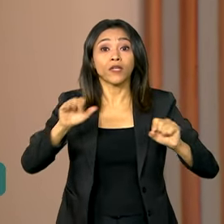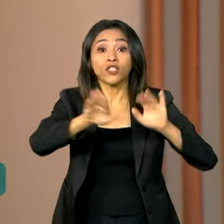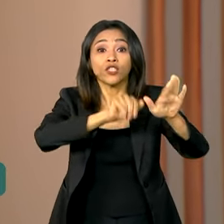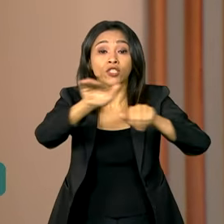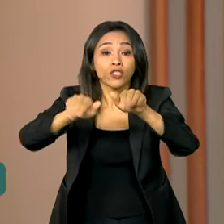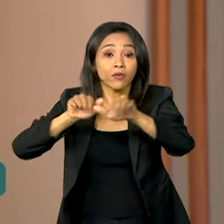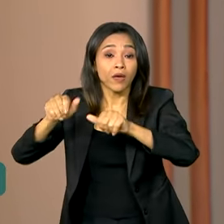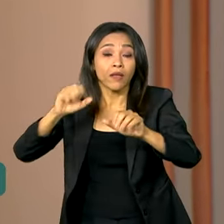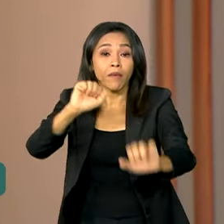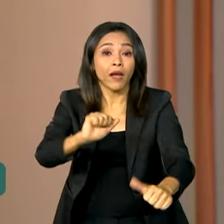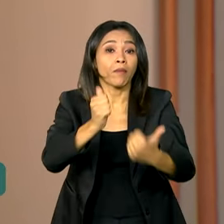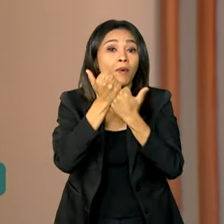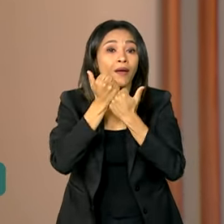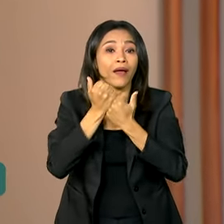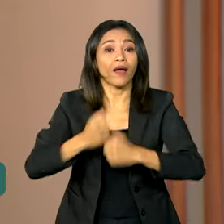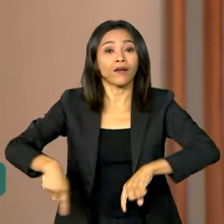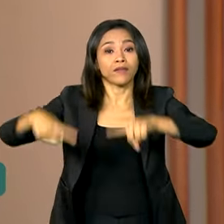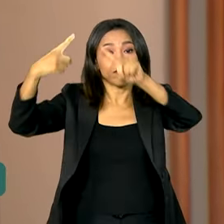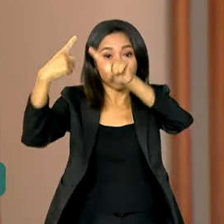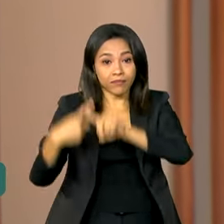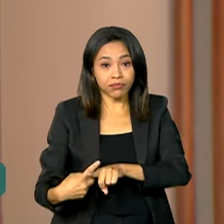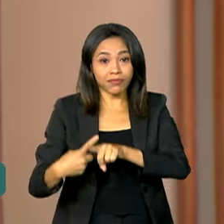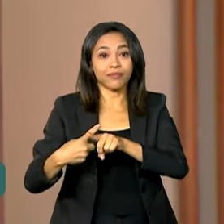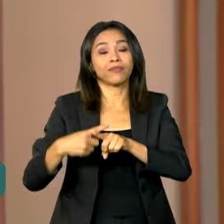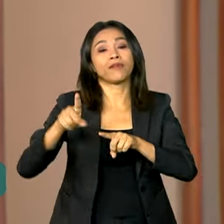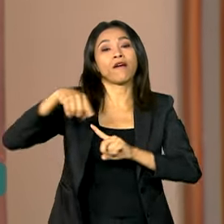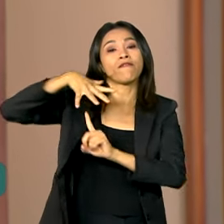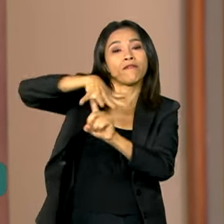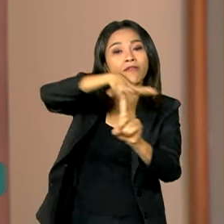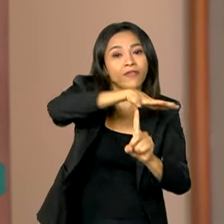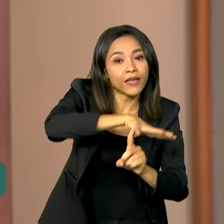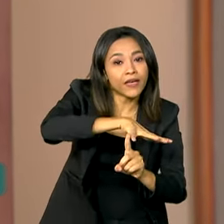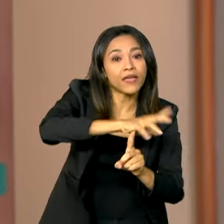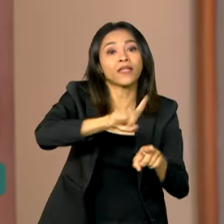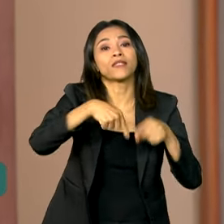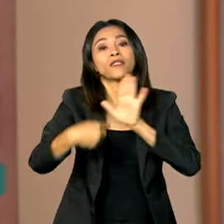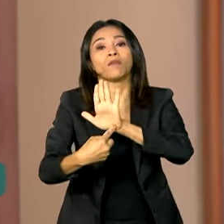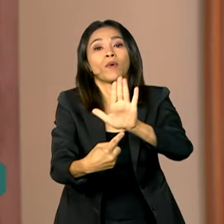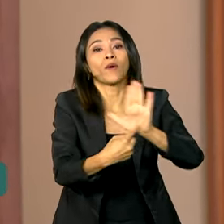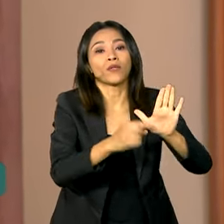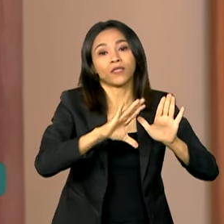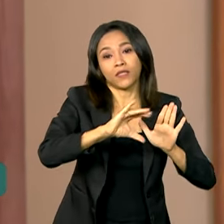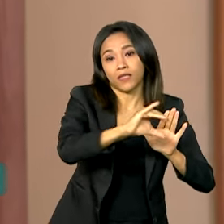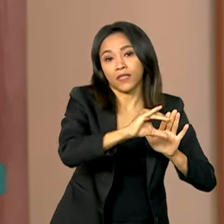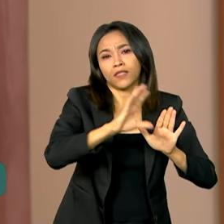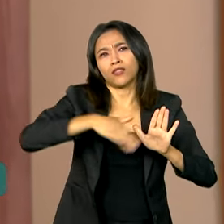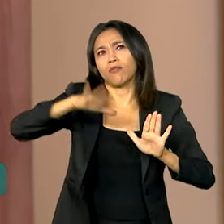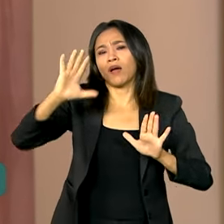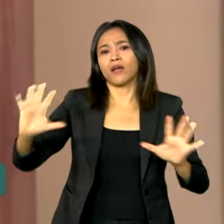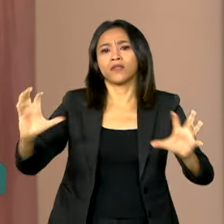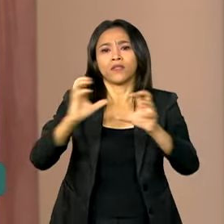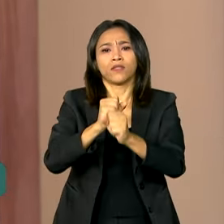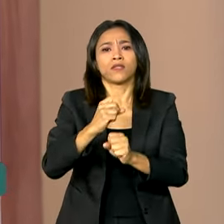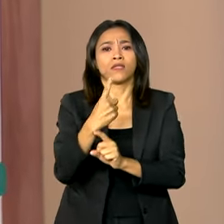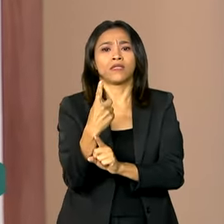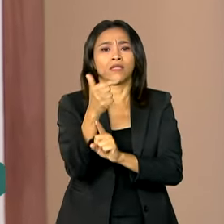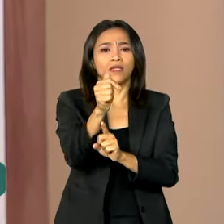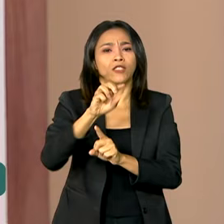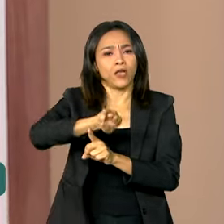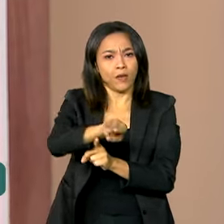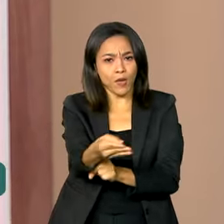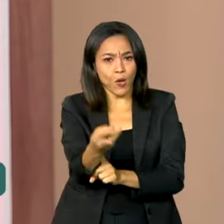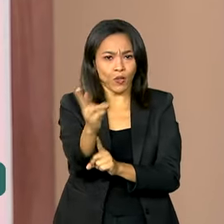à realização de Olimpíadas e de feiras e mostras científicas em todo o país. São mais de 17 milhões de reais